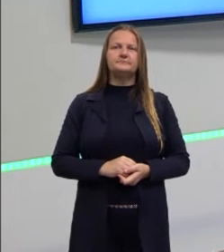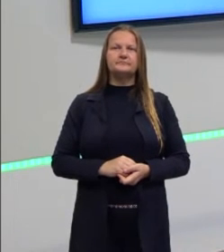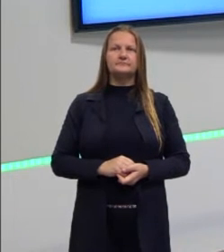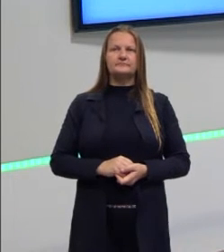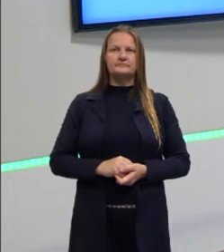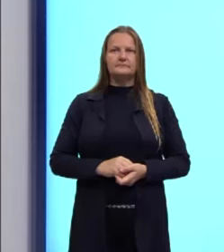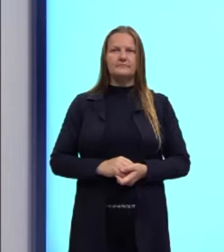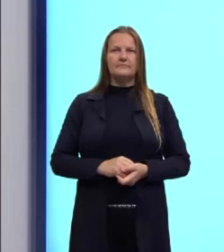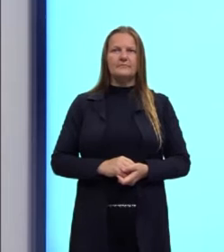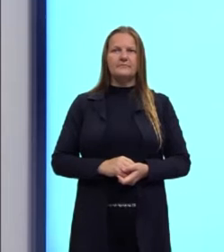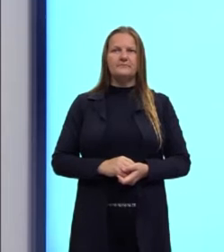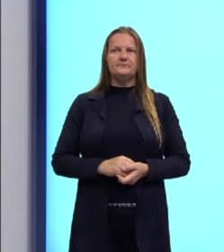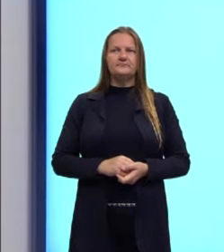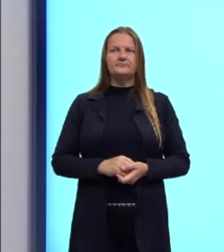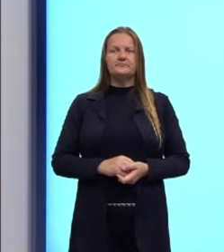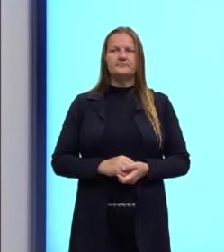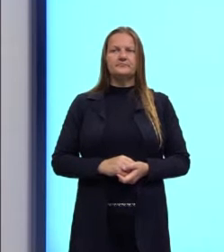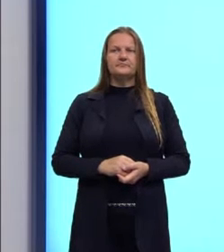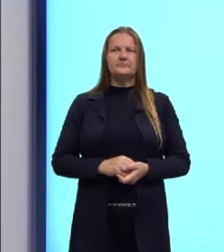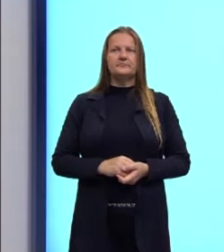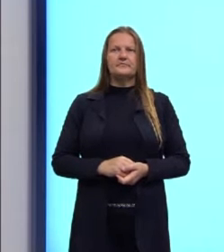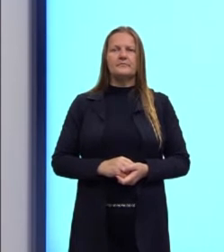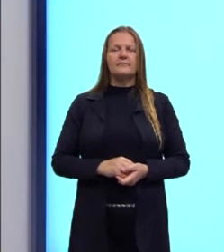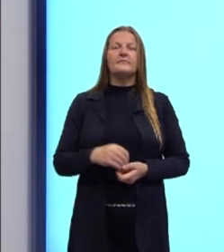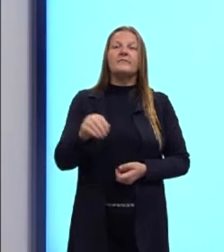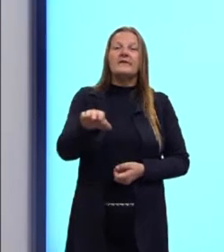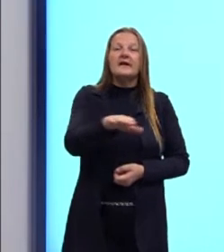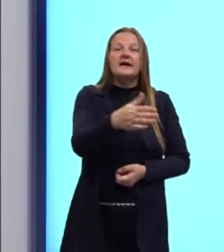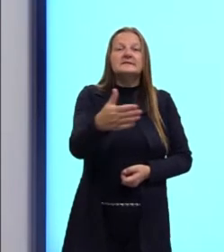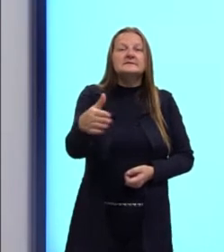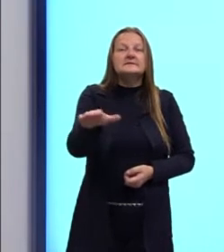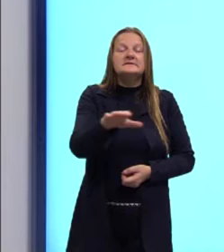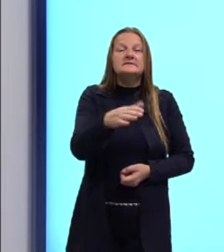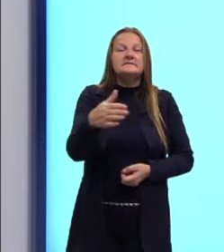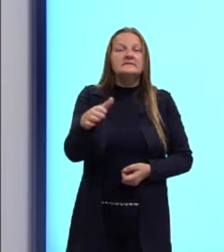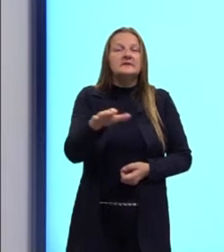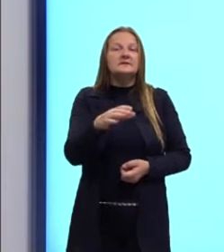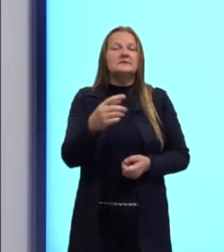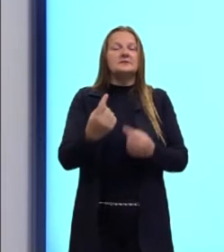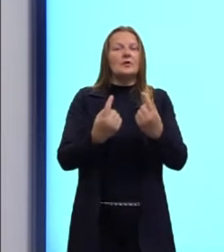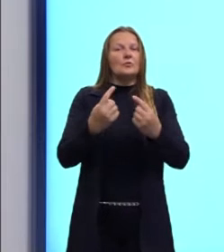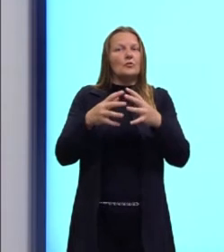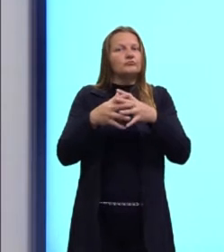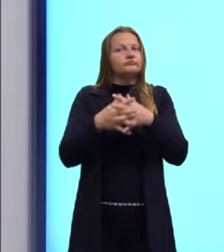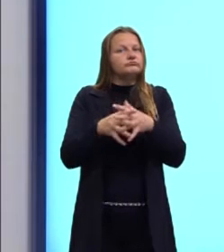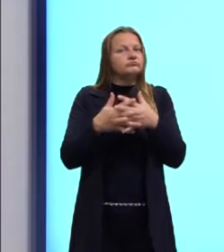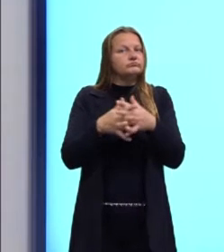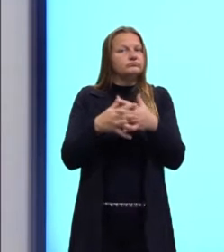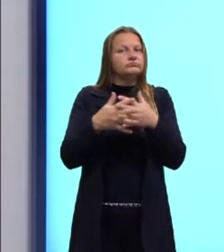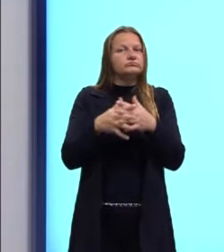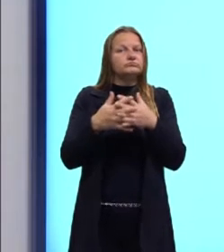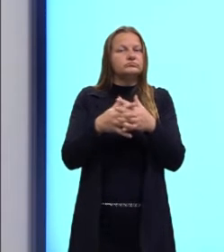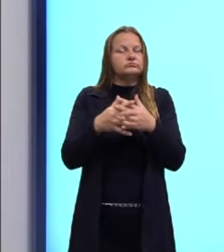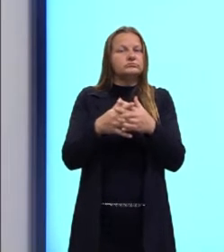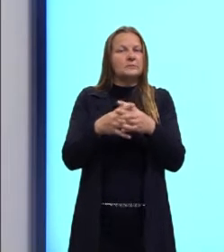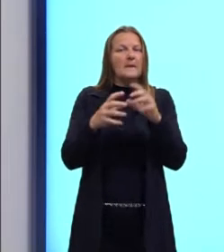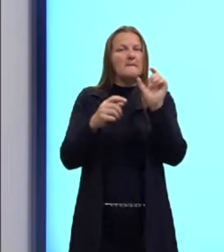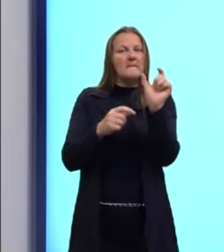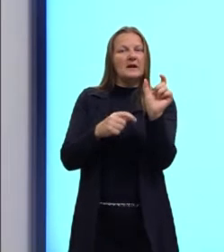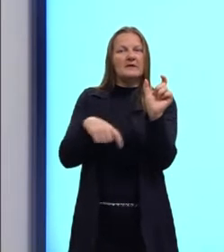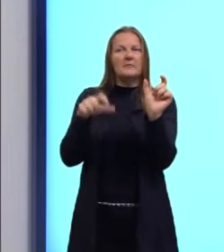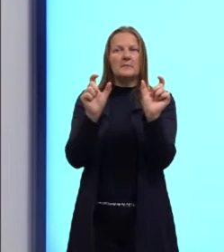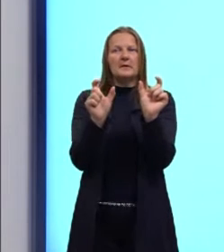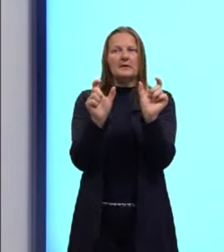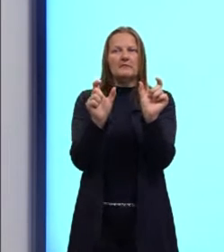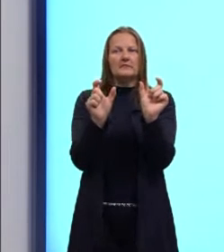Muito bem. Há, às vezes, algumas confusões entre alguns termos que se